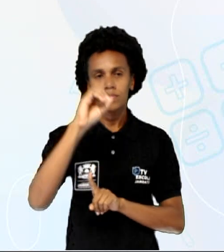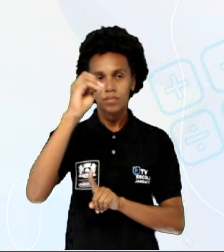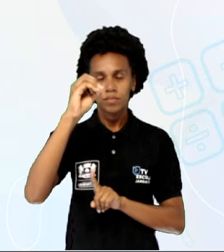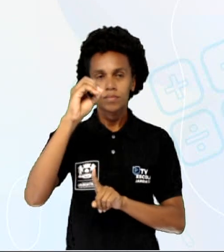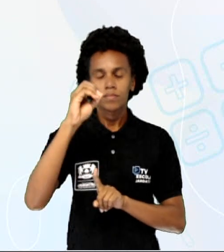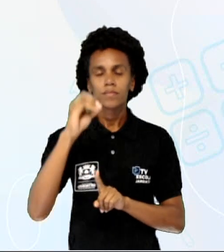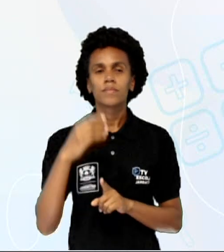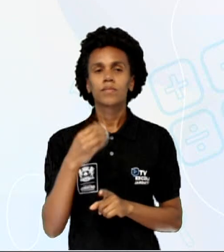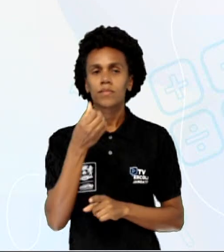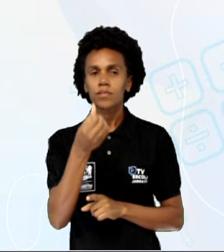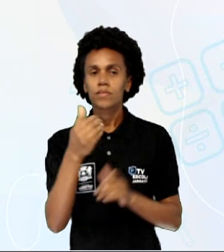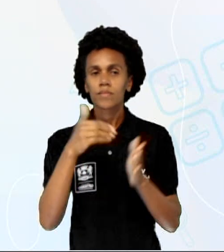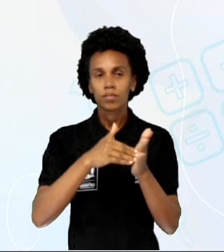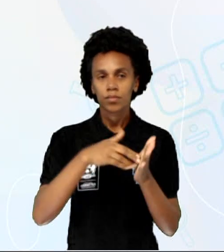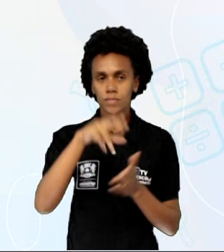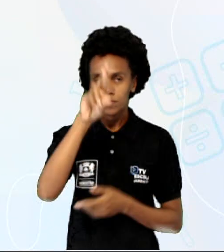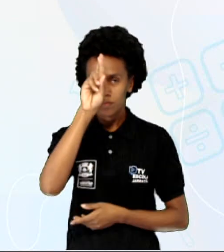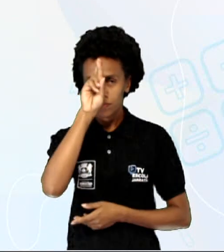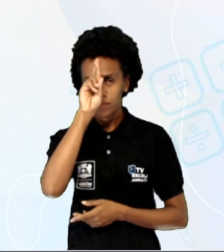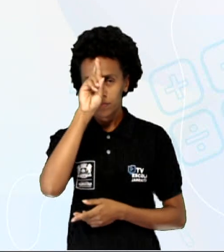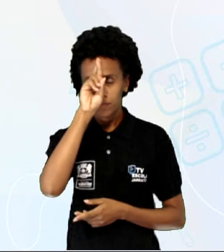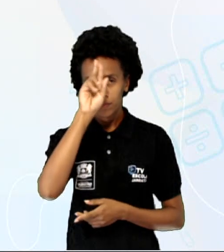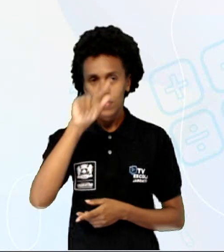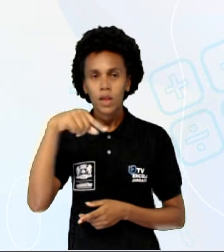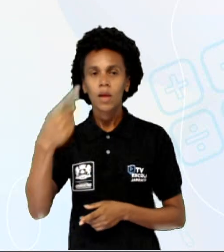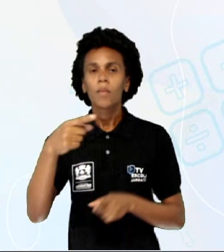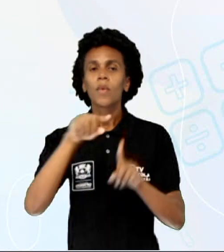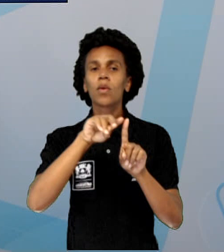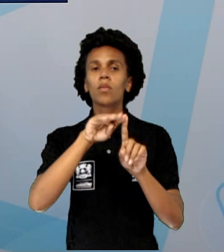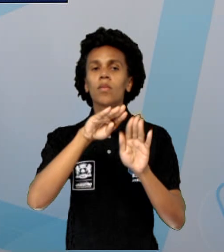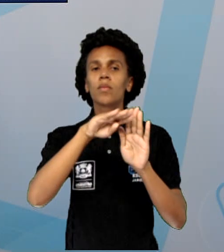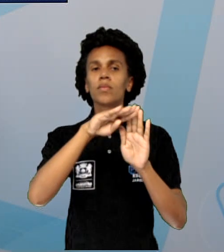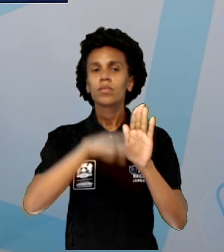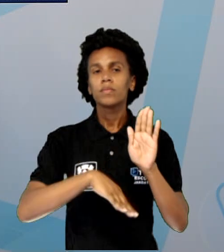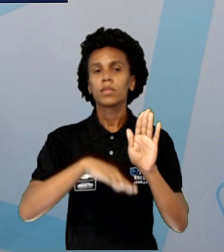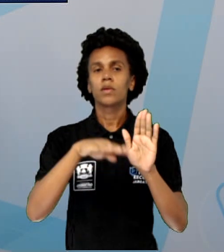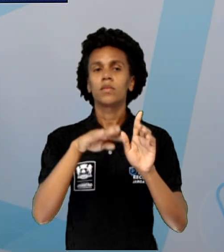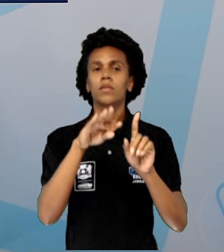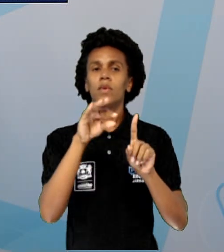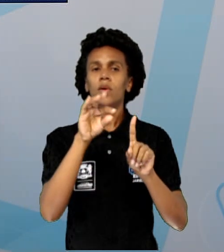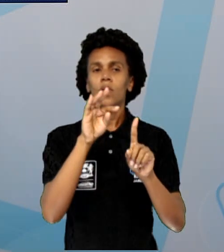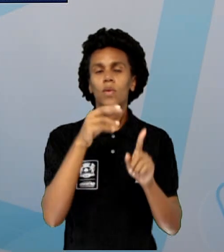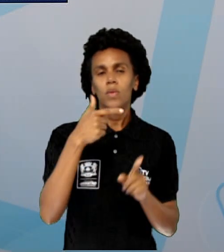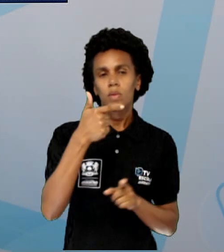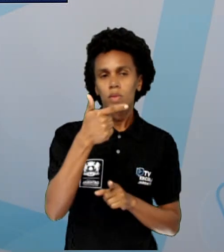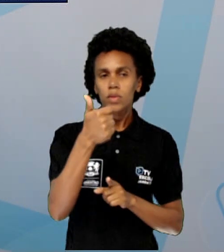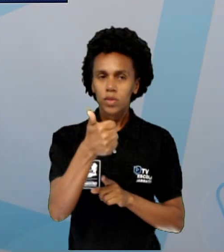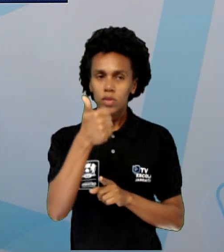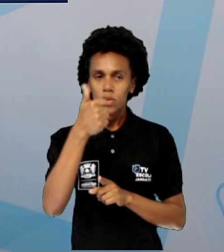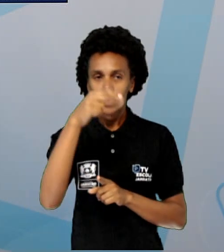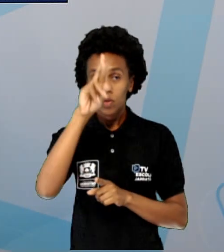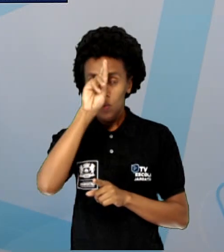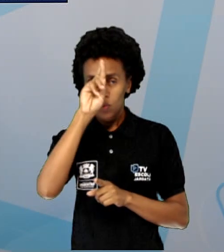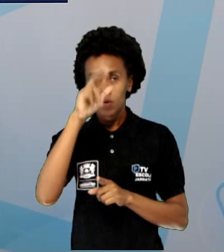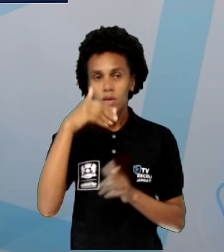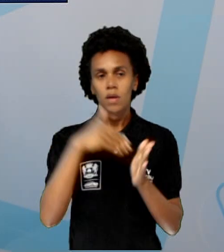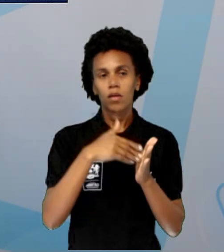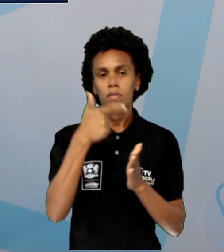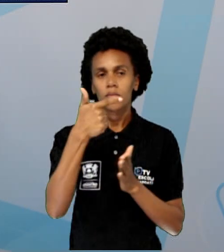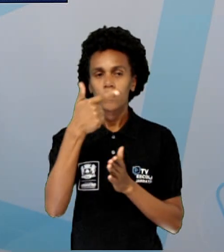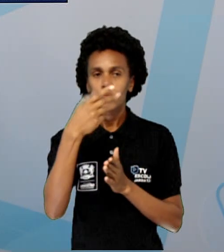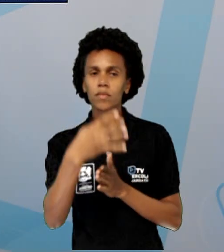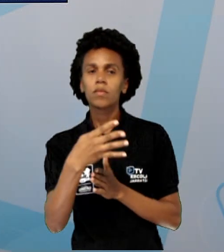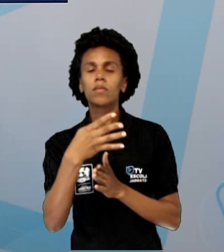queda de 9 graus. Isso não significa que a gente vai fazer alguma operação ainda com eles, porque isso foi o